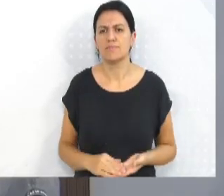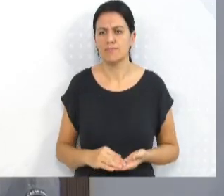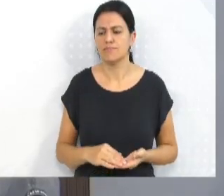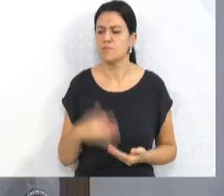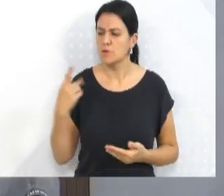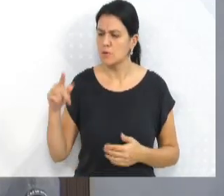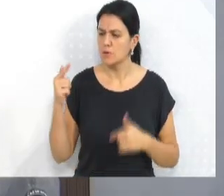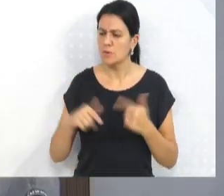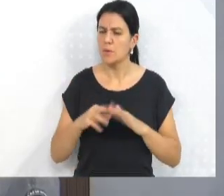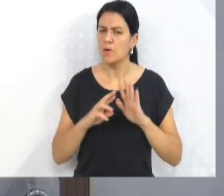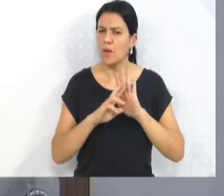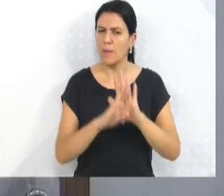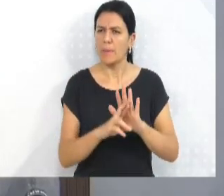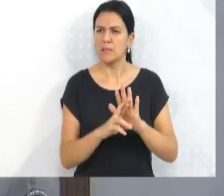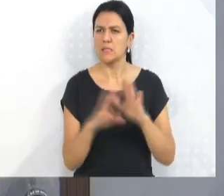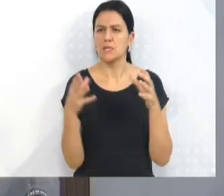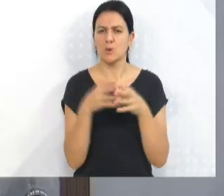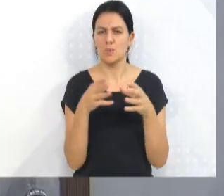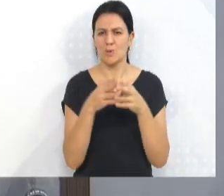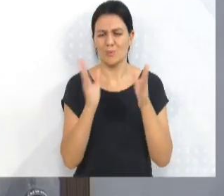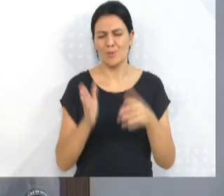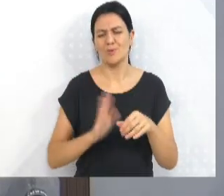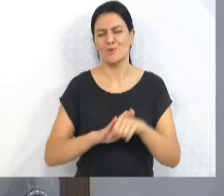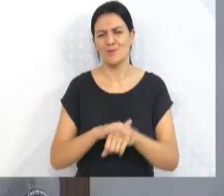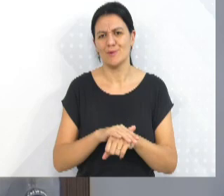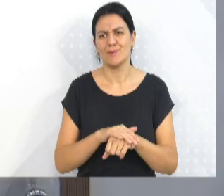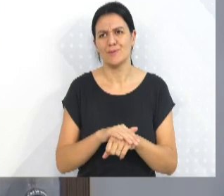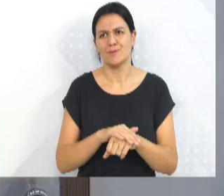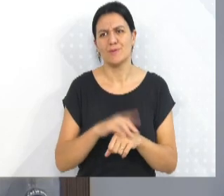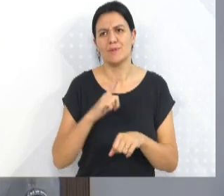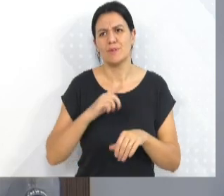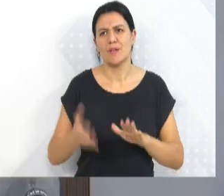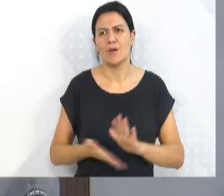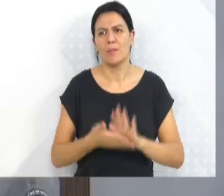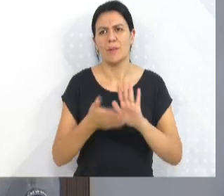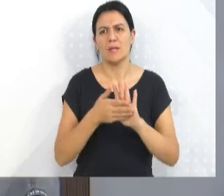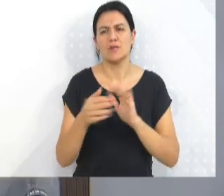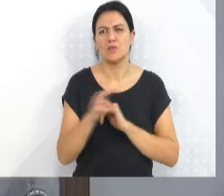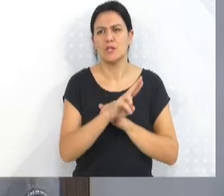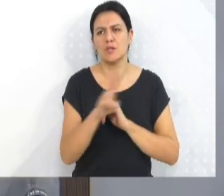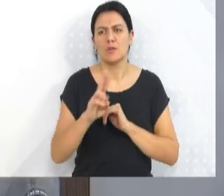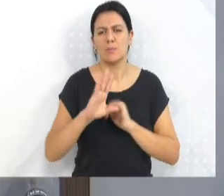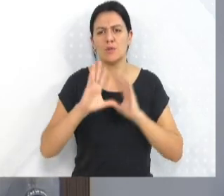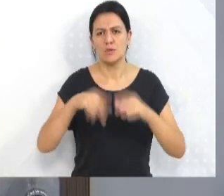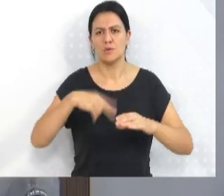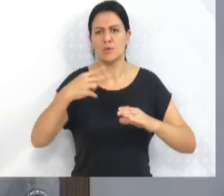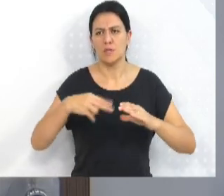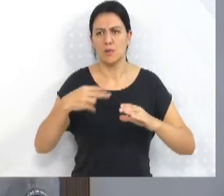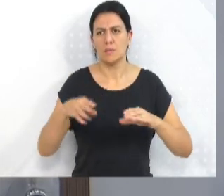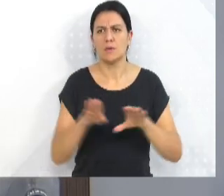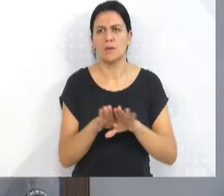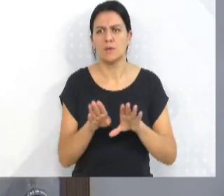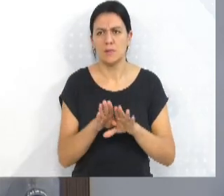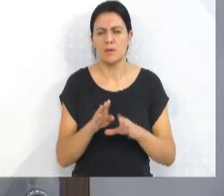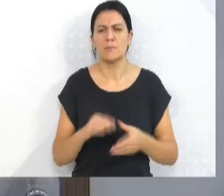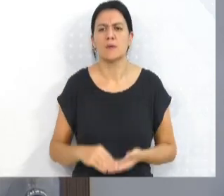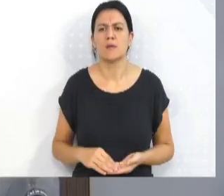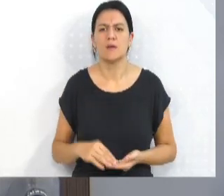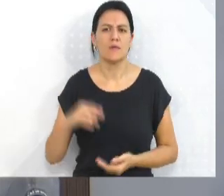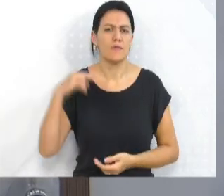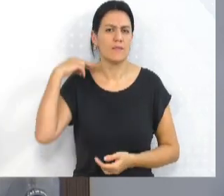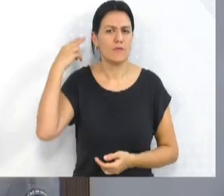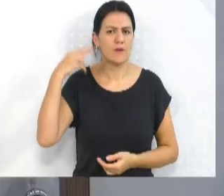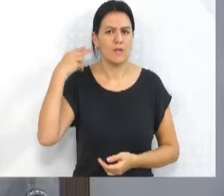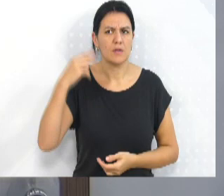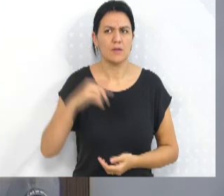aqui, representando a todos estes que, na noite de hoje, recebem essa homenagem em nome de todo o poder legislativo, de todos os vereadores